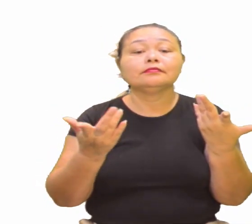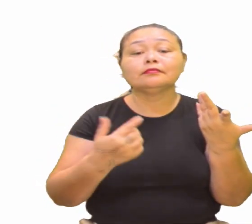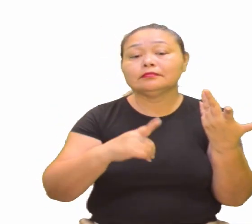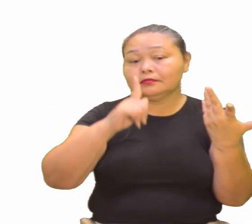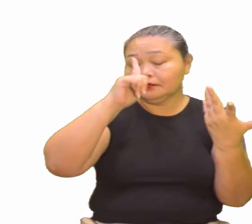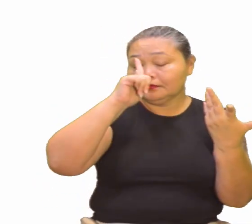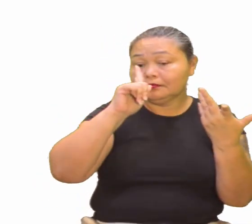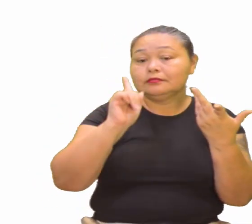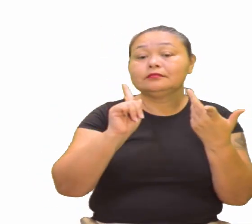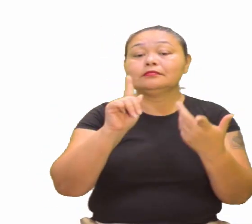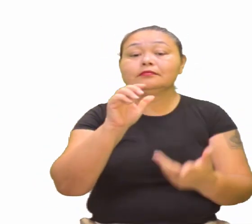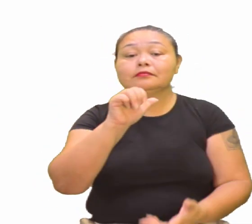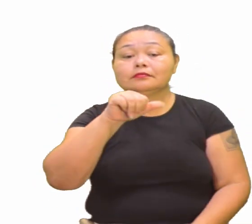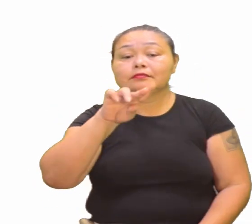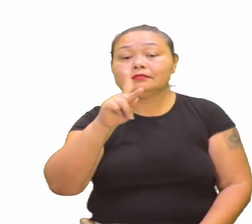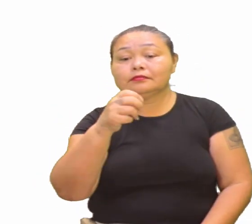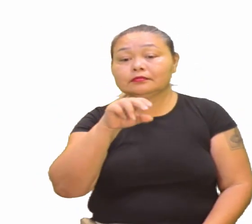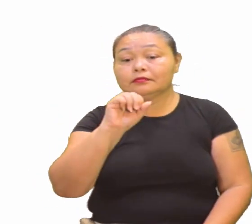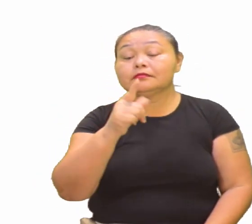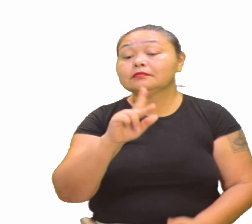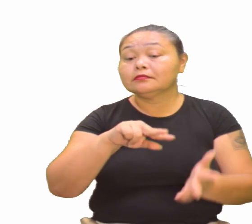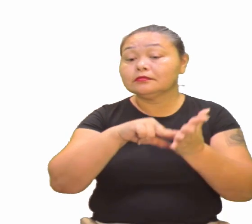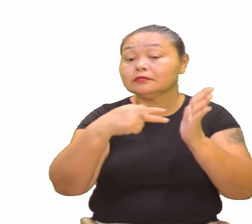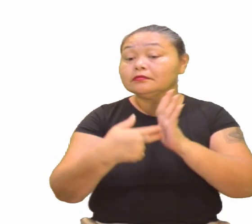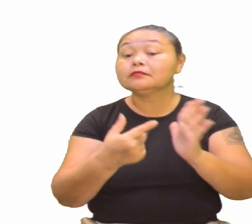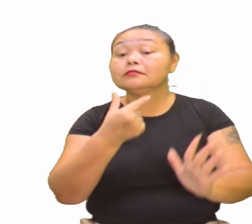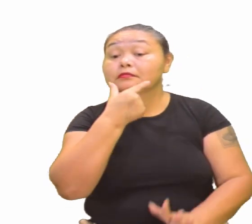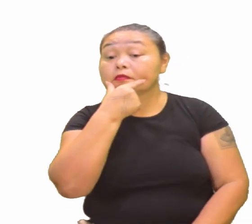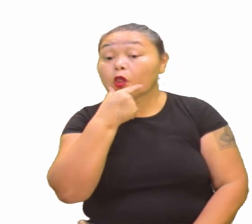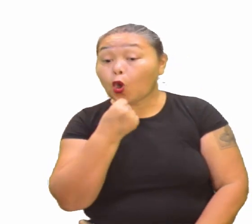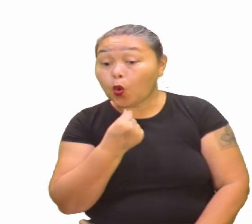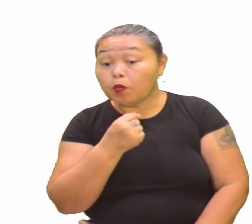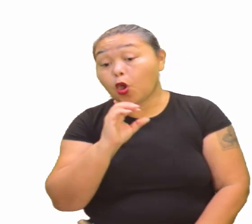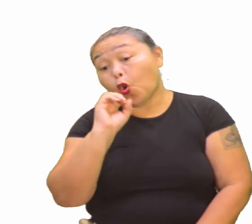no grego, antropos, significa homem ou ser,